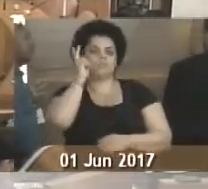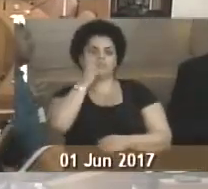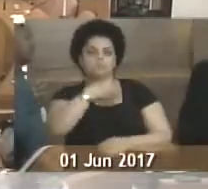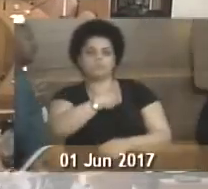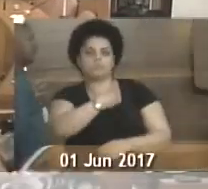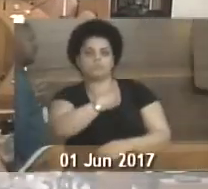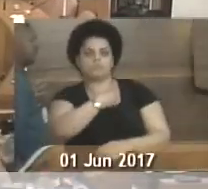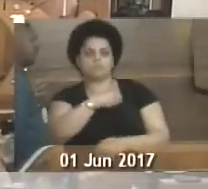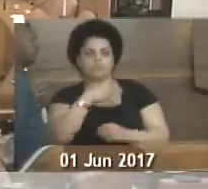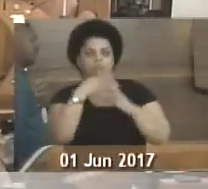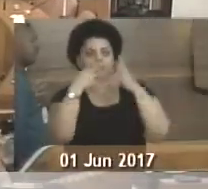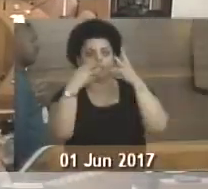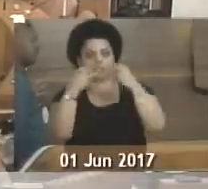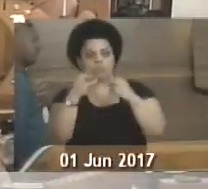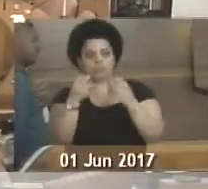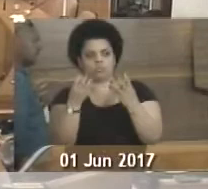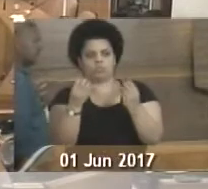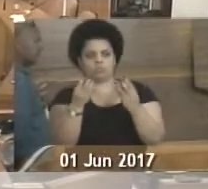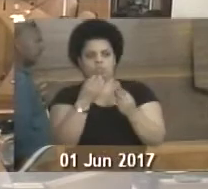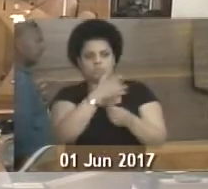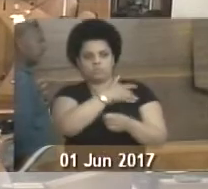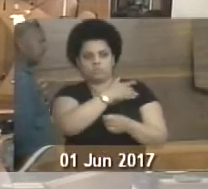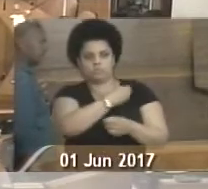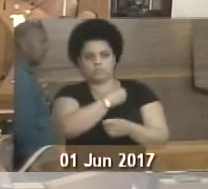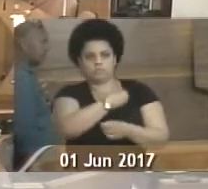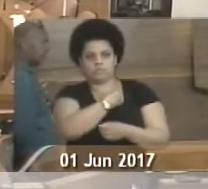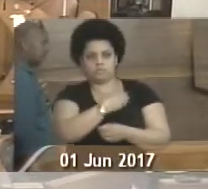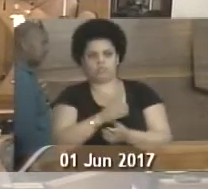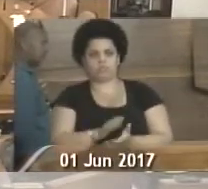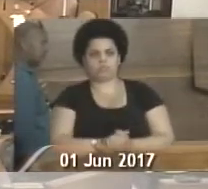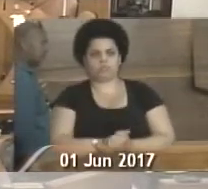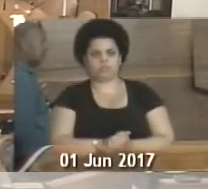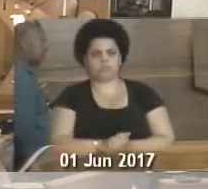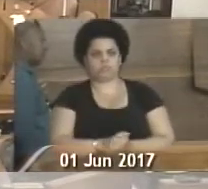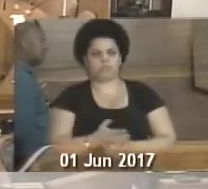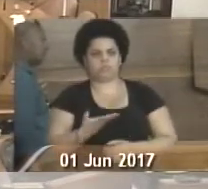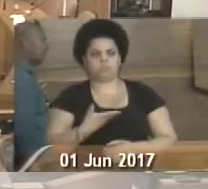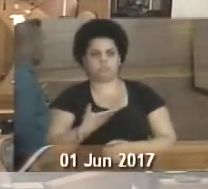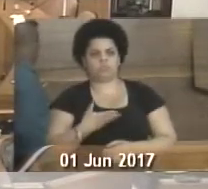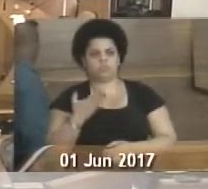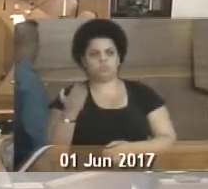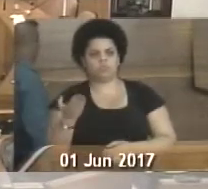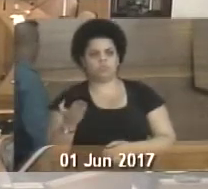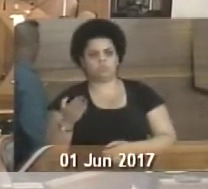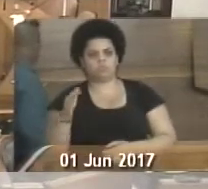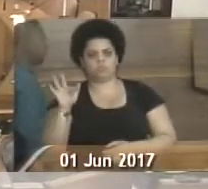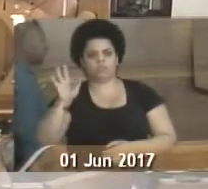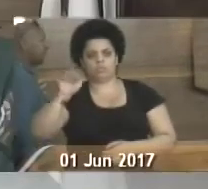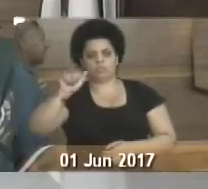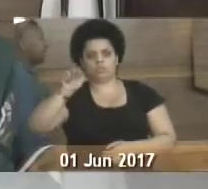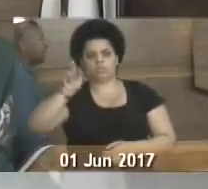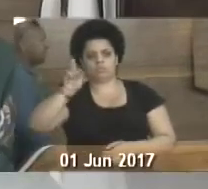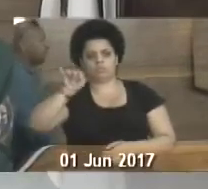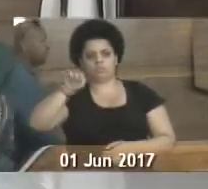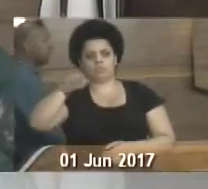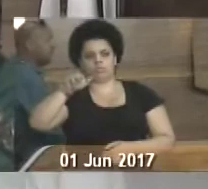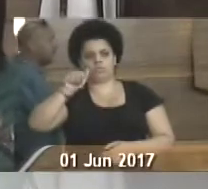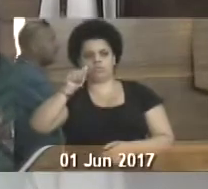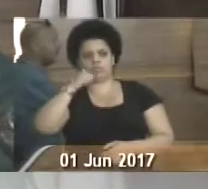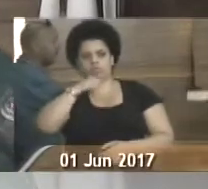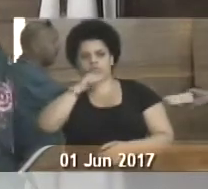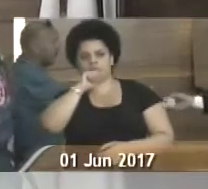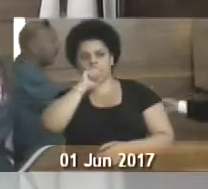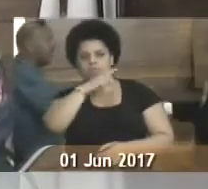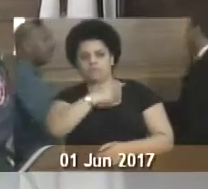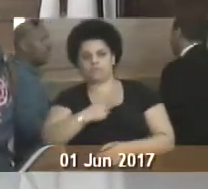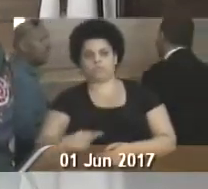plenário, minha assessoria e presente, a nossa amiga doutora Fátima, mãe do